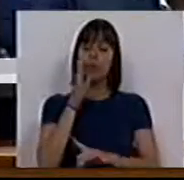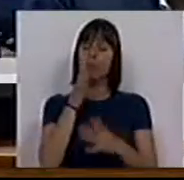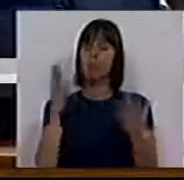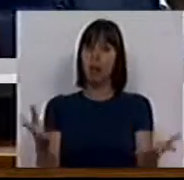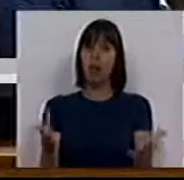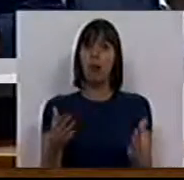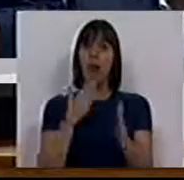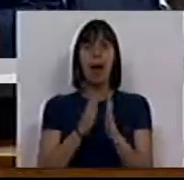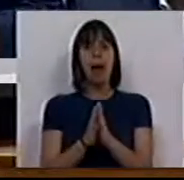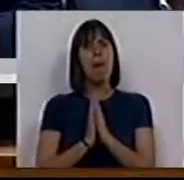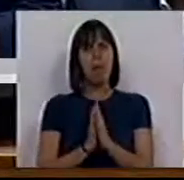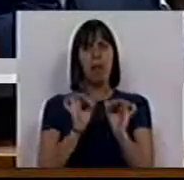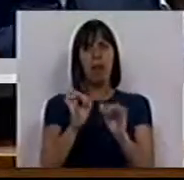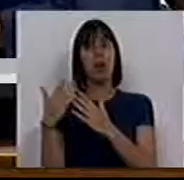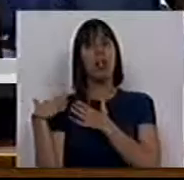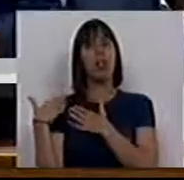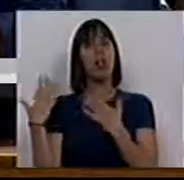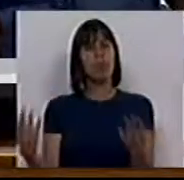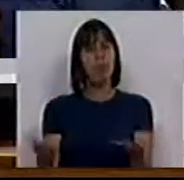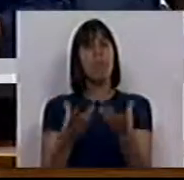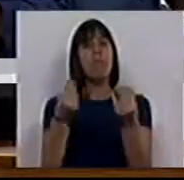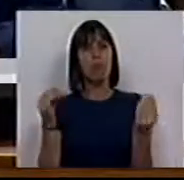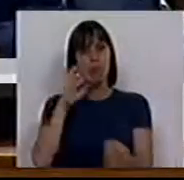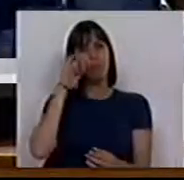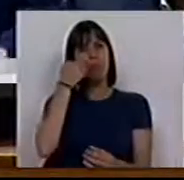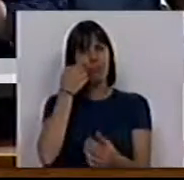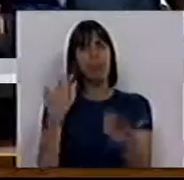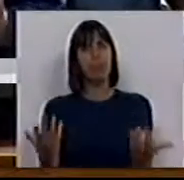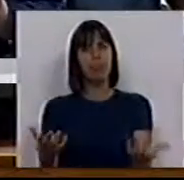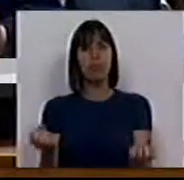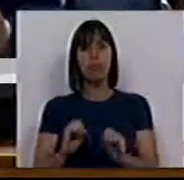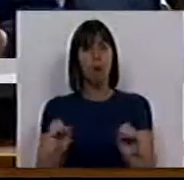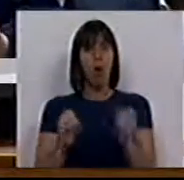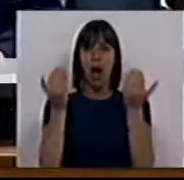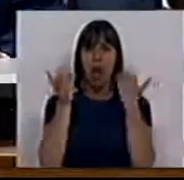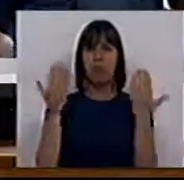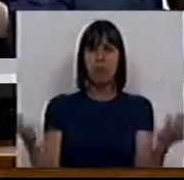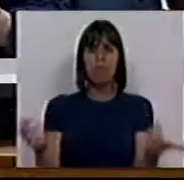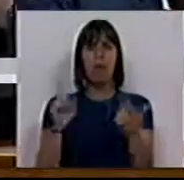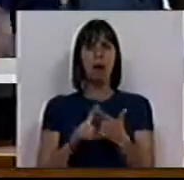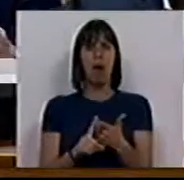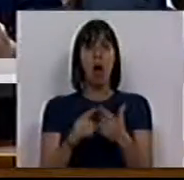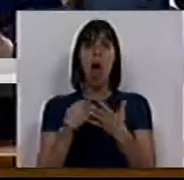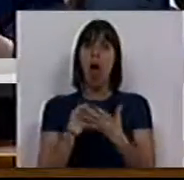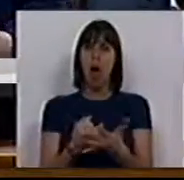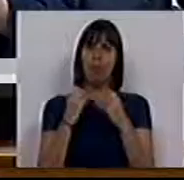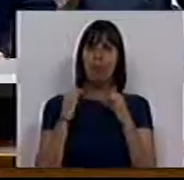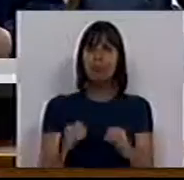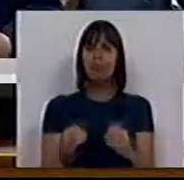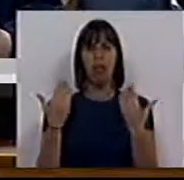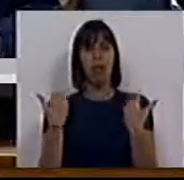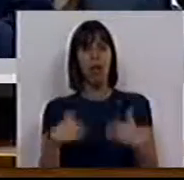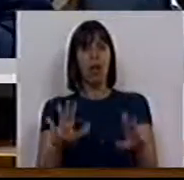e apelo à vossa responsabilidade. Muitos ficaram para trás, sem informação, sem apoio nenhum,